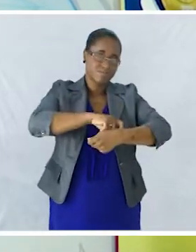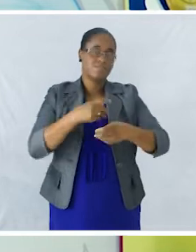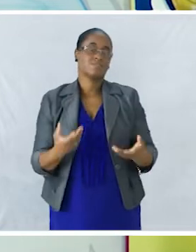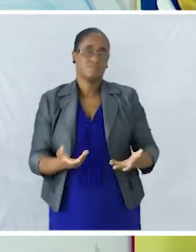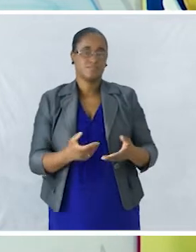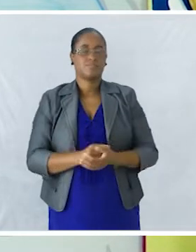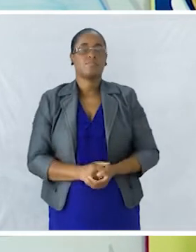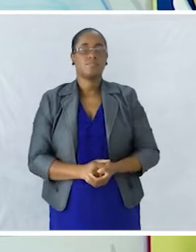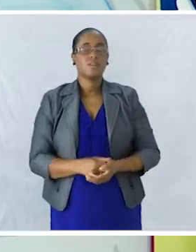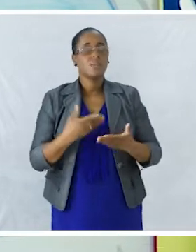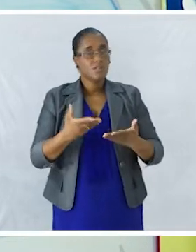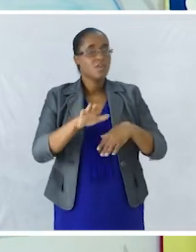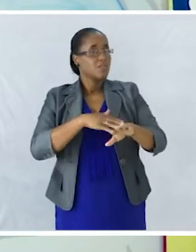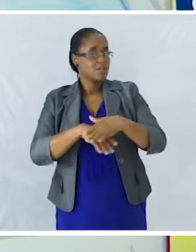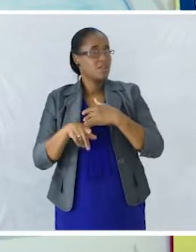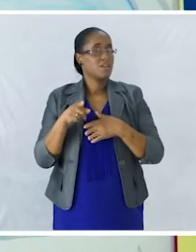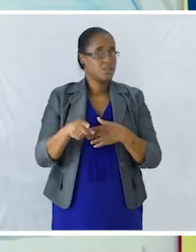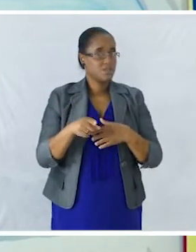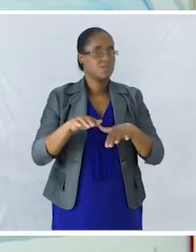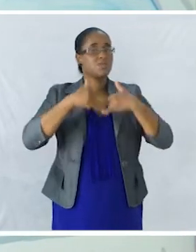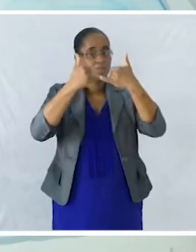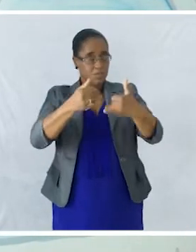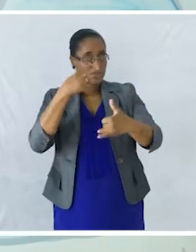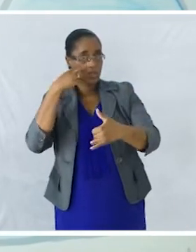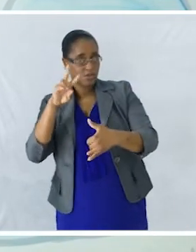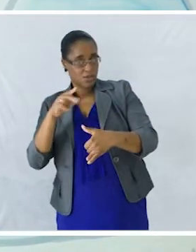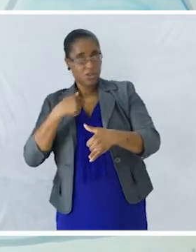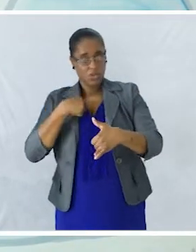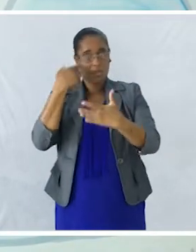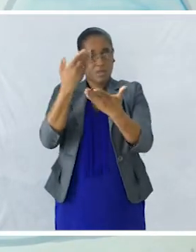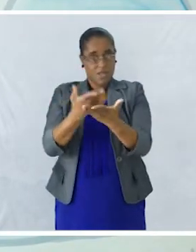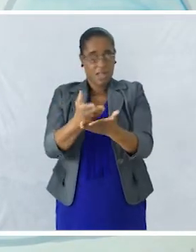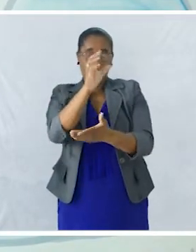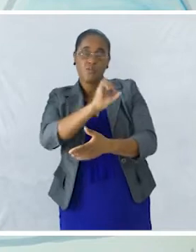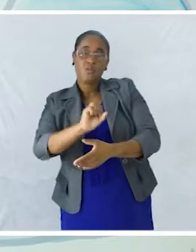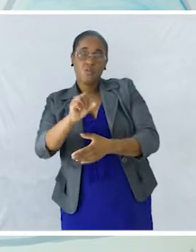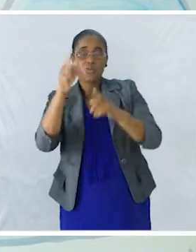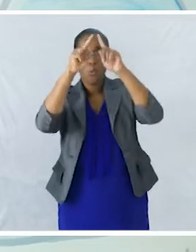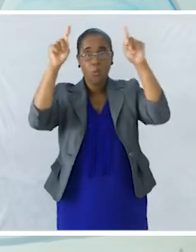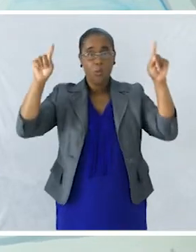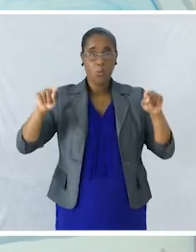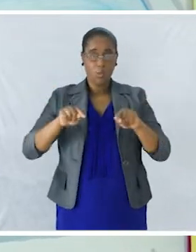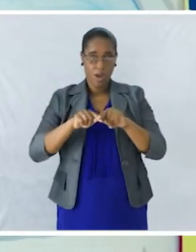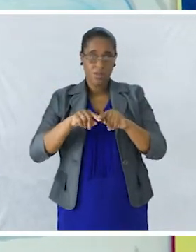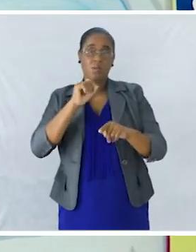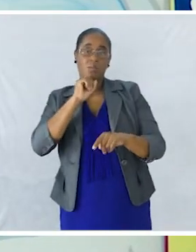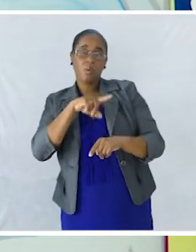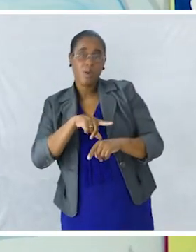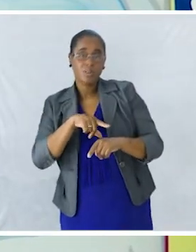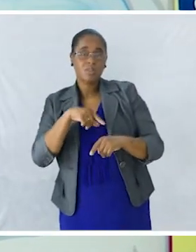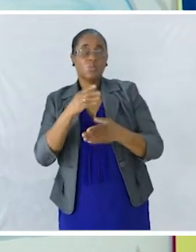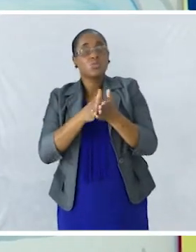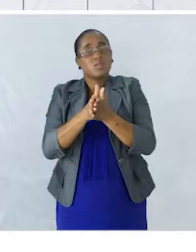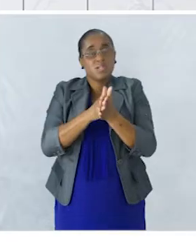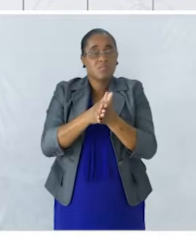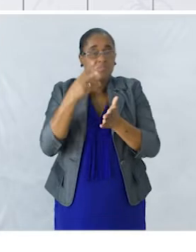Então Posto isto Depois da revisão Eu vou apresentar-vos Um quadro Que podem utilizar Na